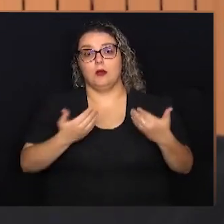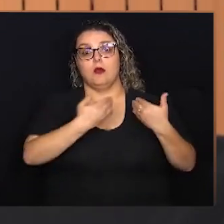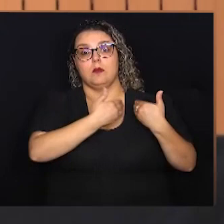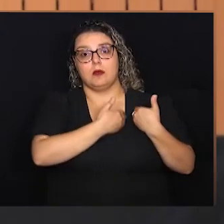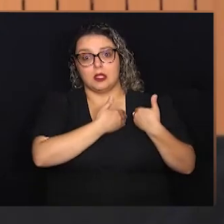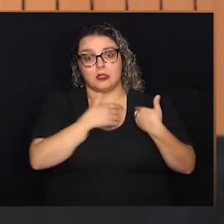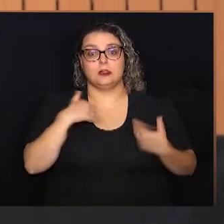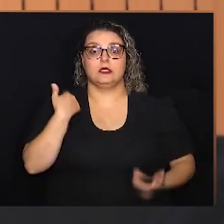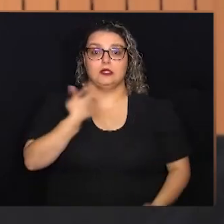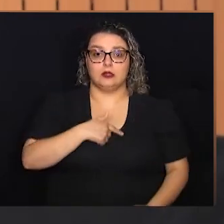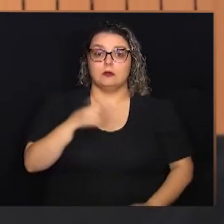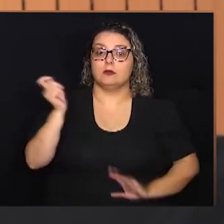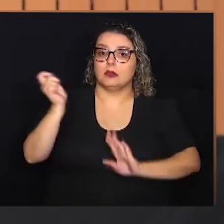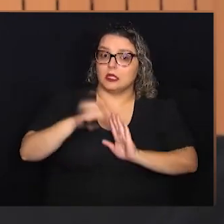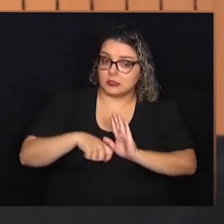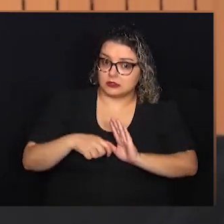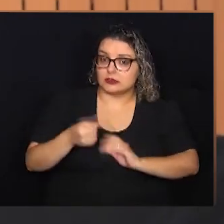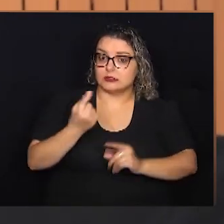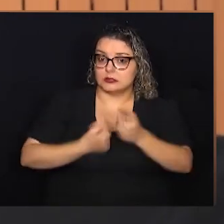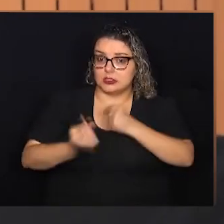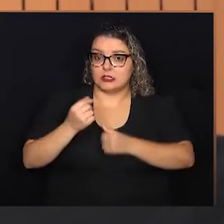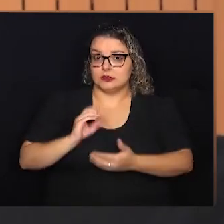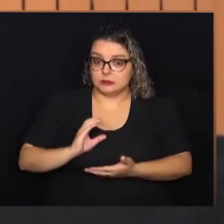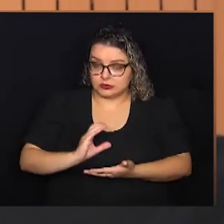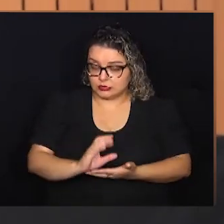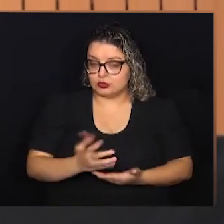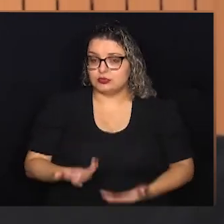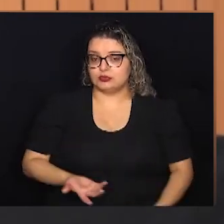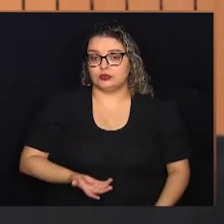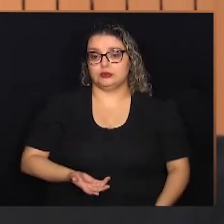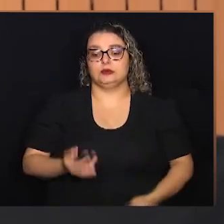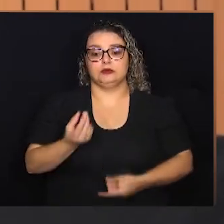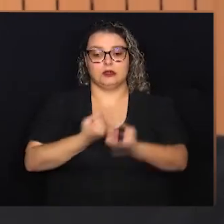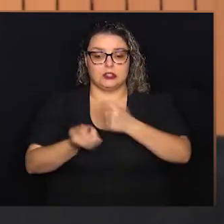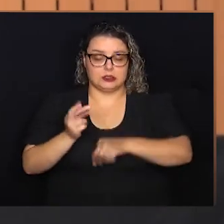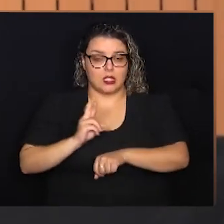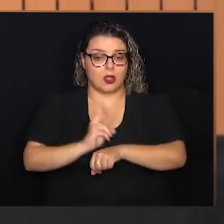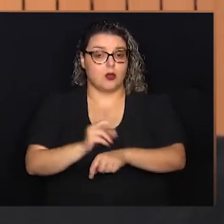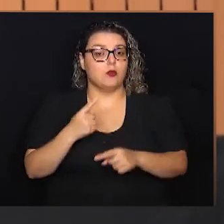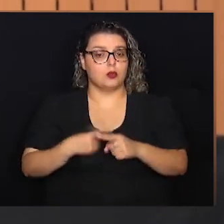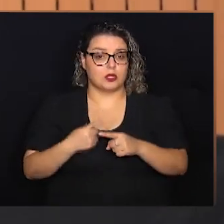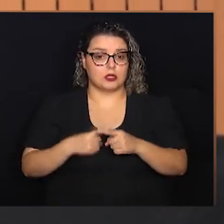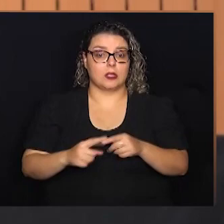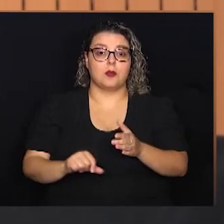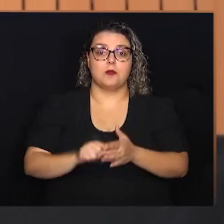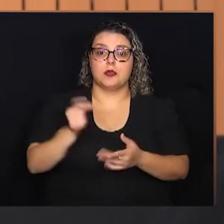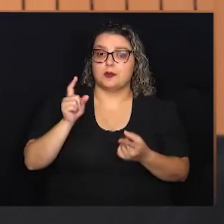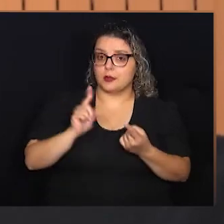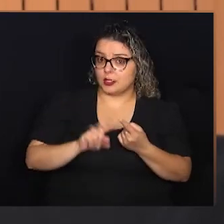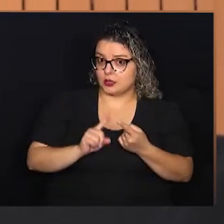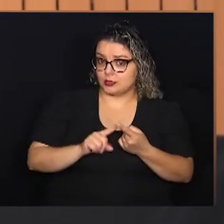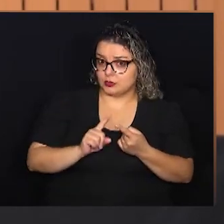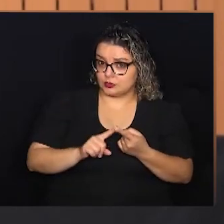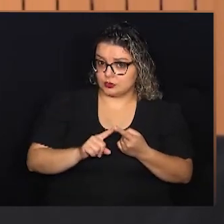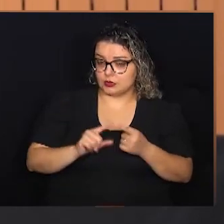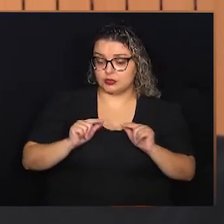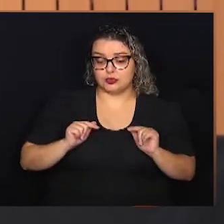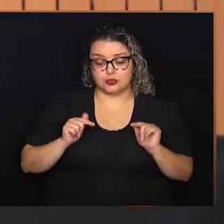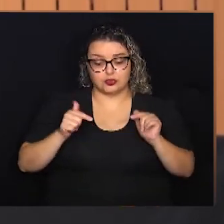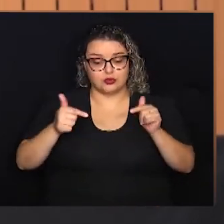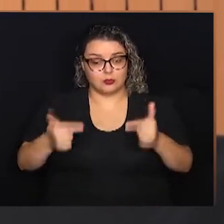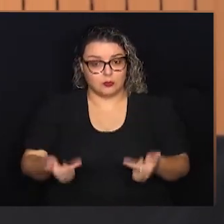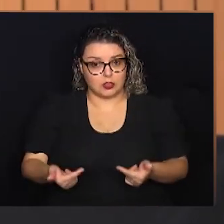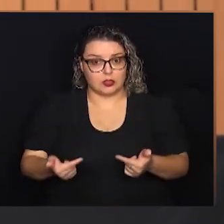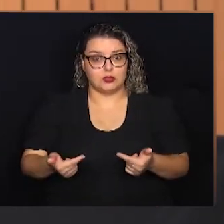demais a nossa responsabilidade para a execução desse orçamento, desse recurso. Primeiro, porque ele é de vindo